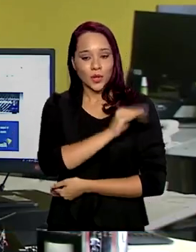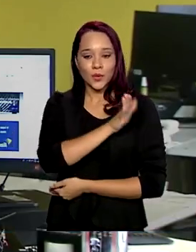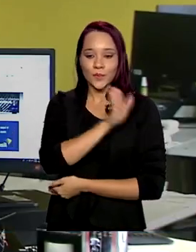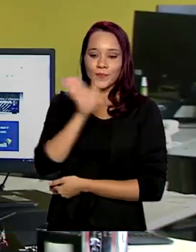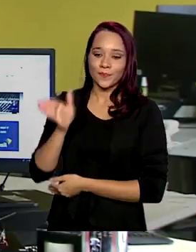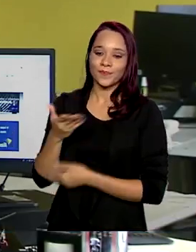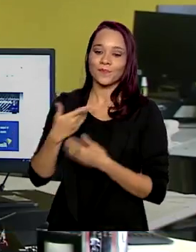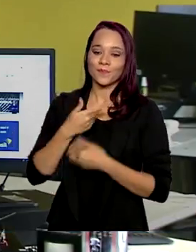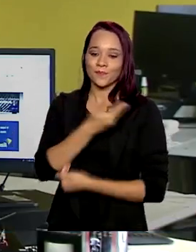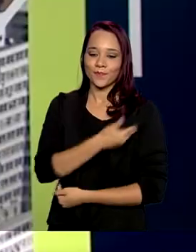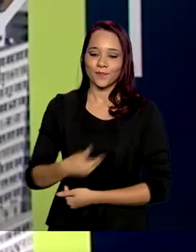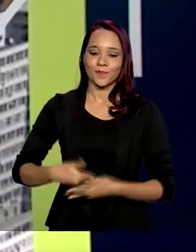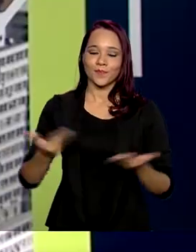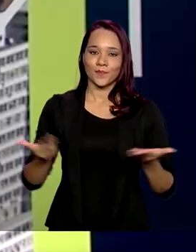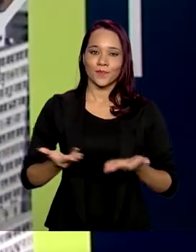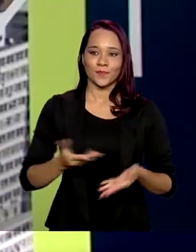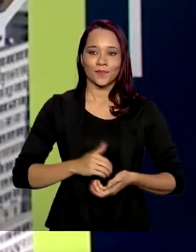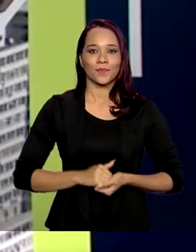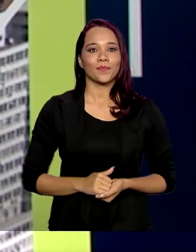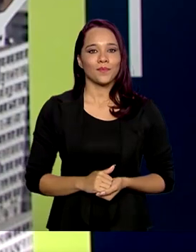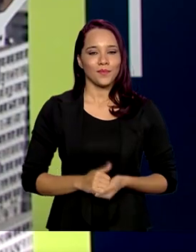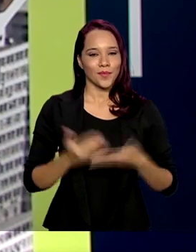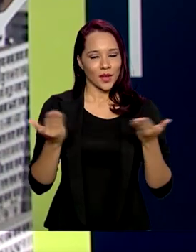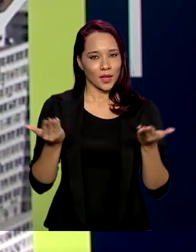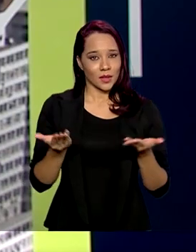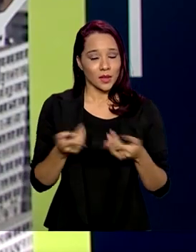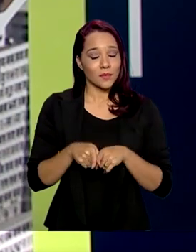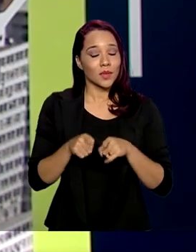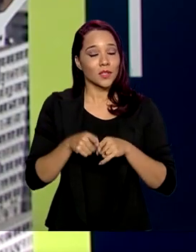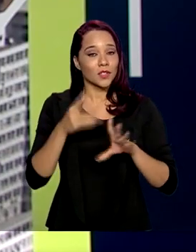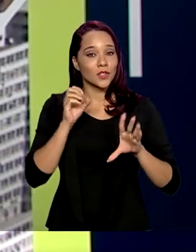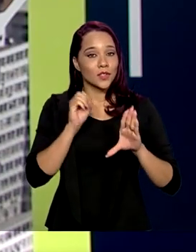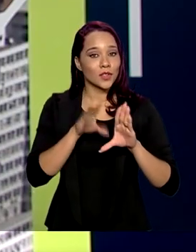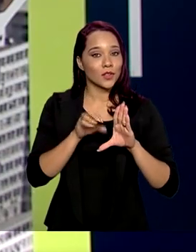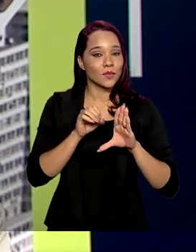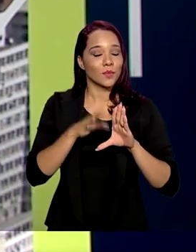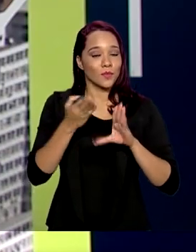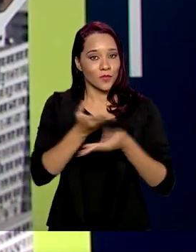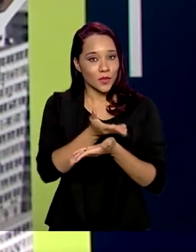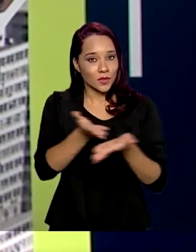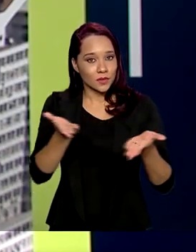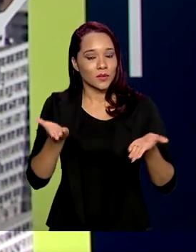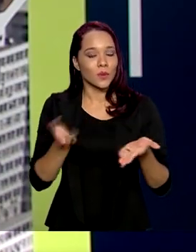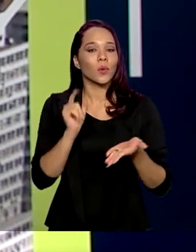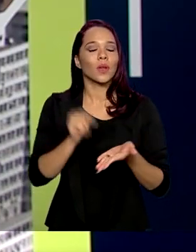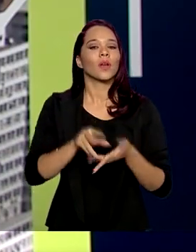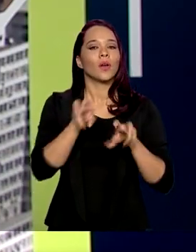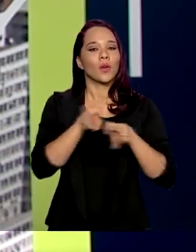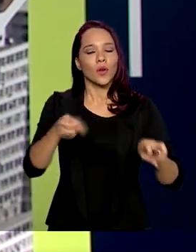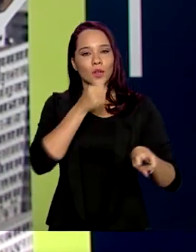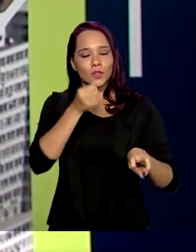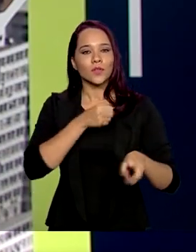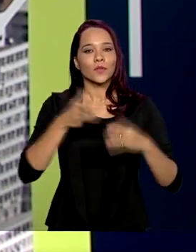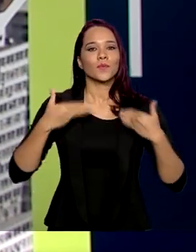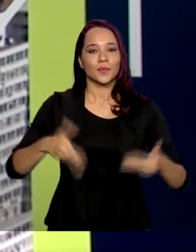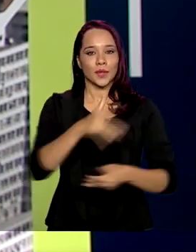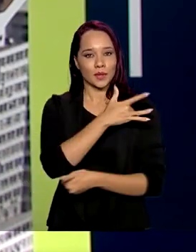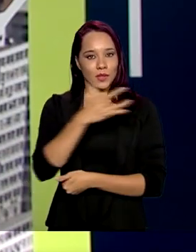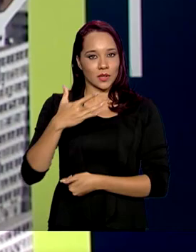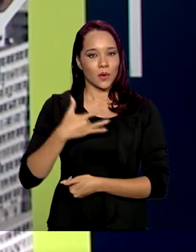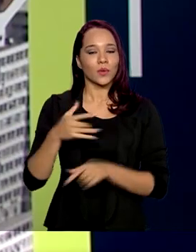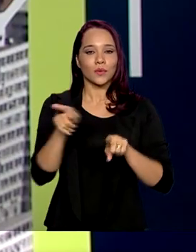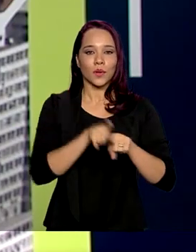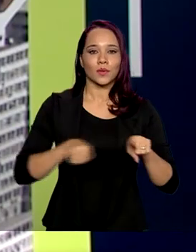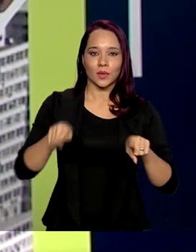para o Governo Agora. A gente transmite para você ao vivo, daqui a pouco, a coletiva do Ministério da Saúde com